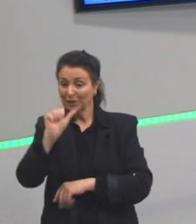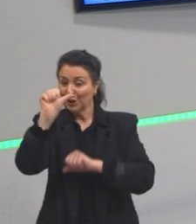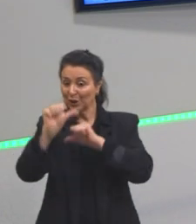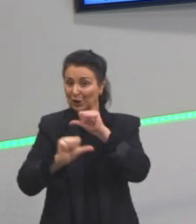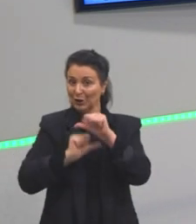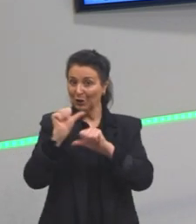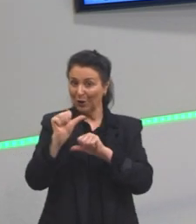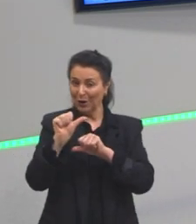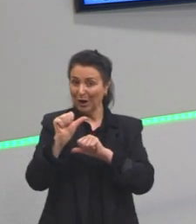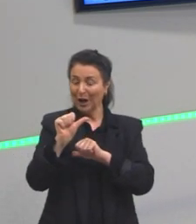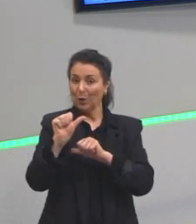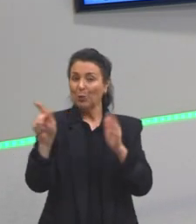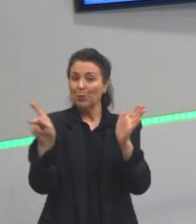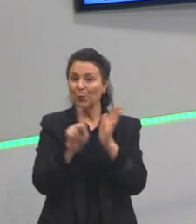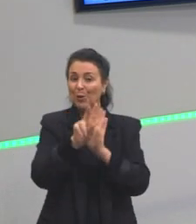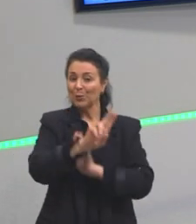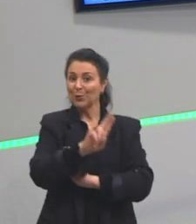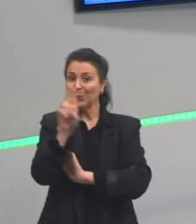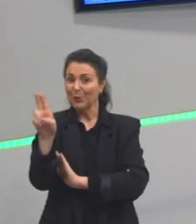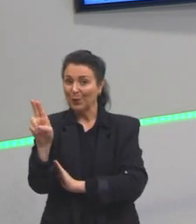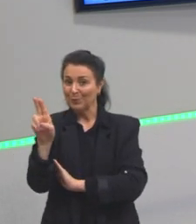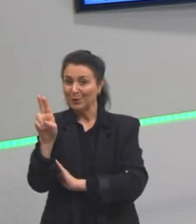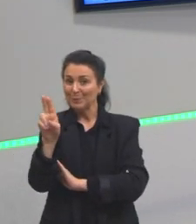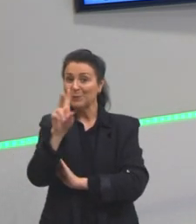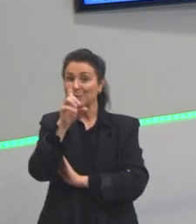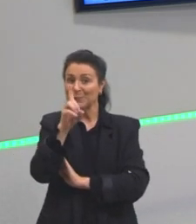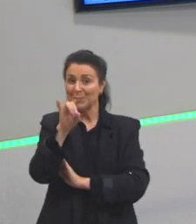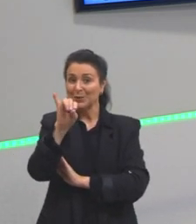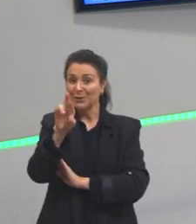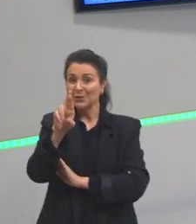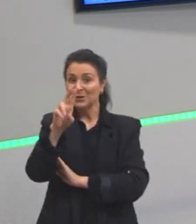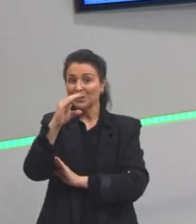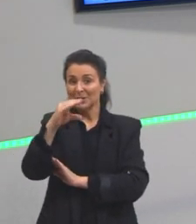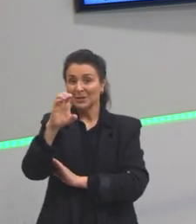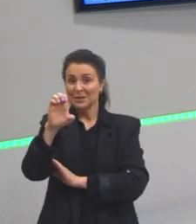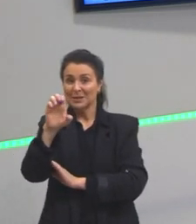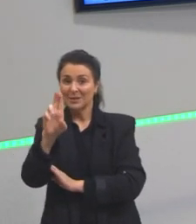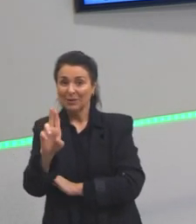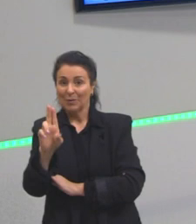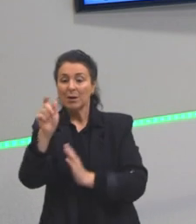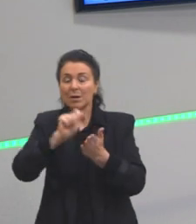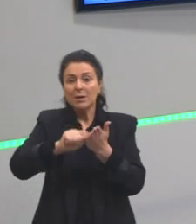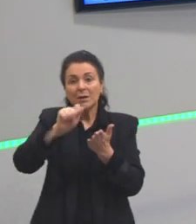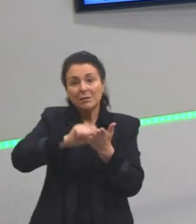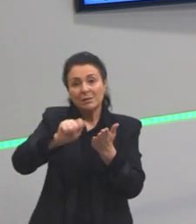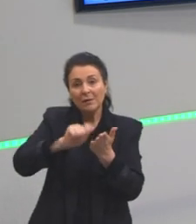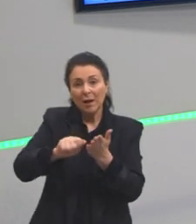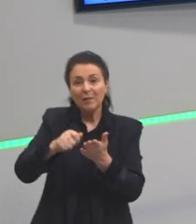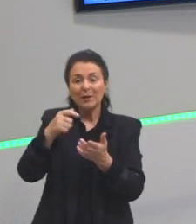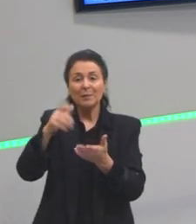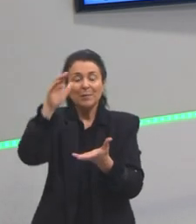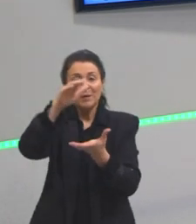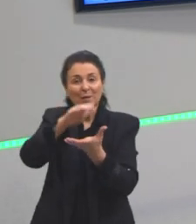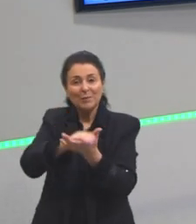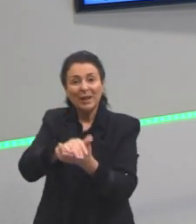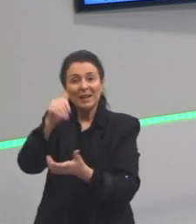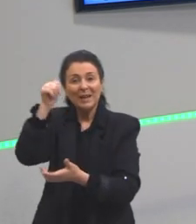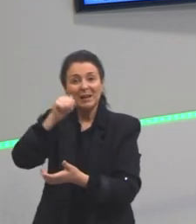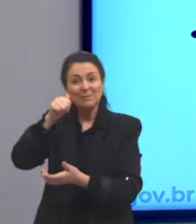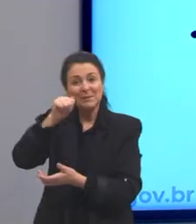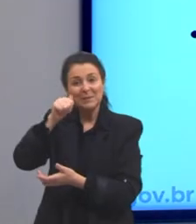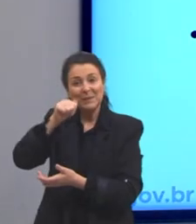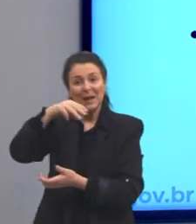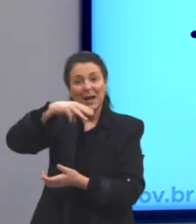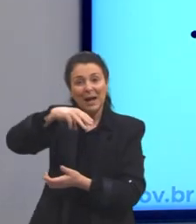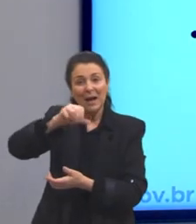à sua obra. Dirceu, ele como autor, é um pseudônimo. E ele escreve para a sua amada, que é essa moça aqui.